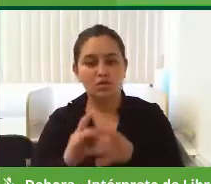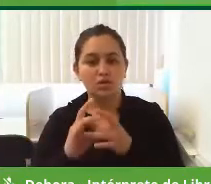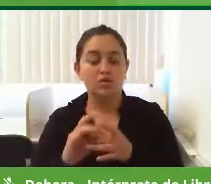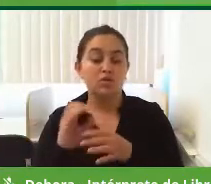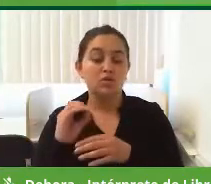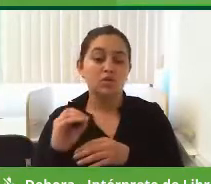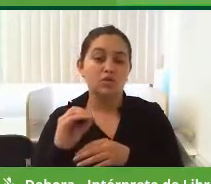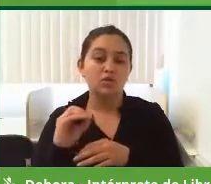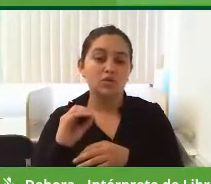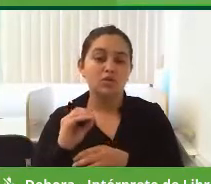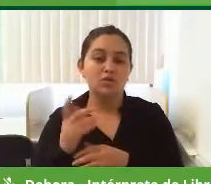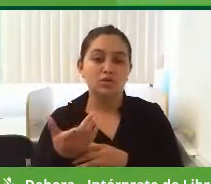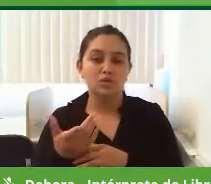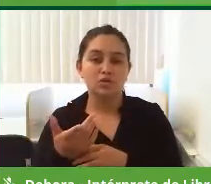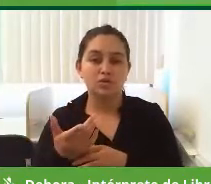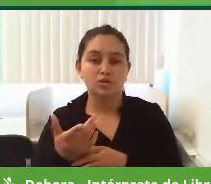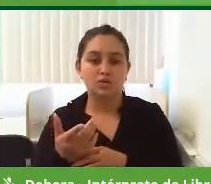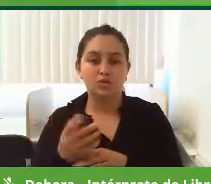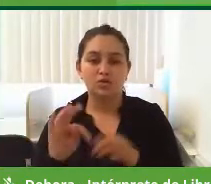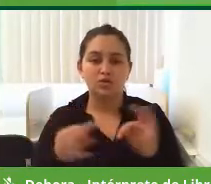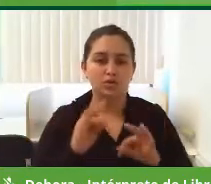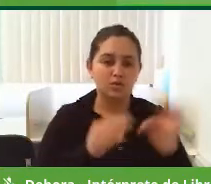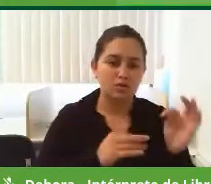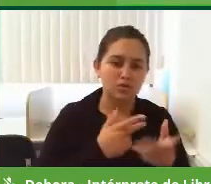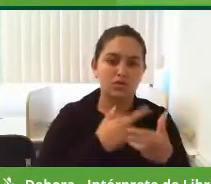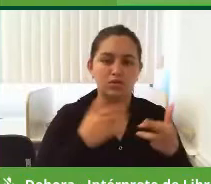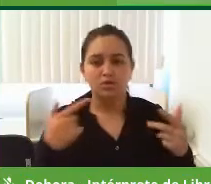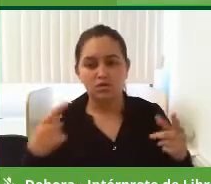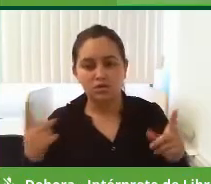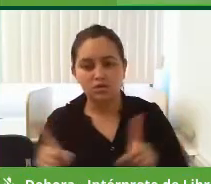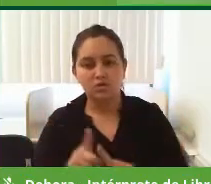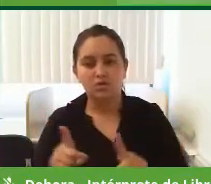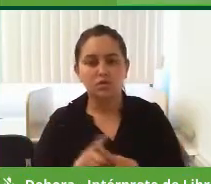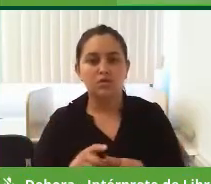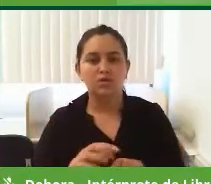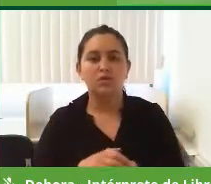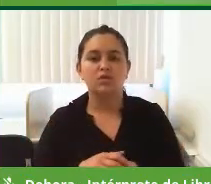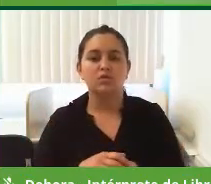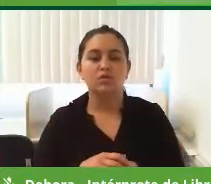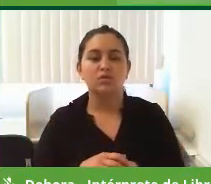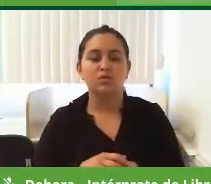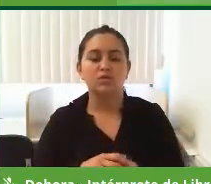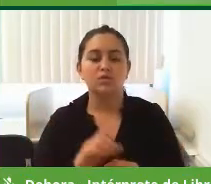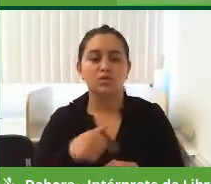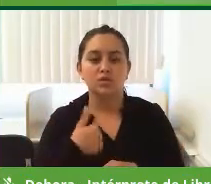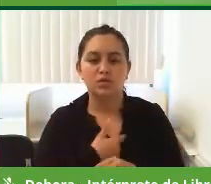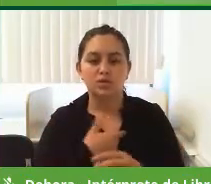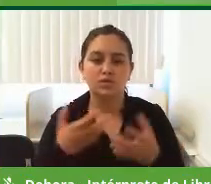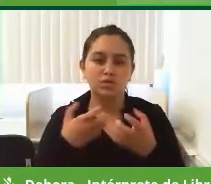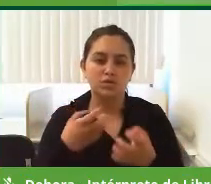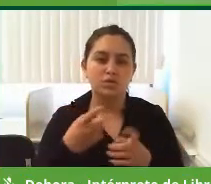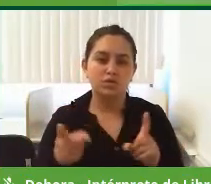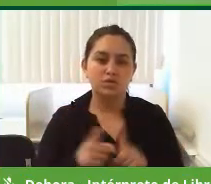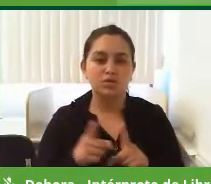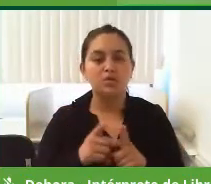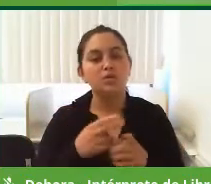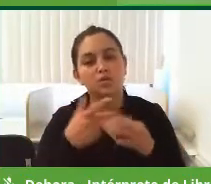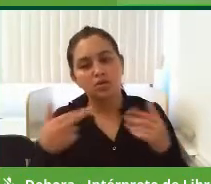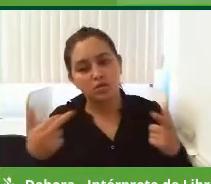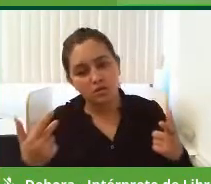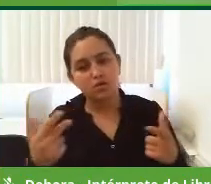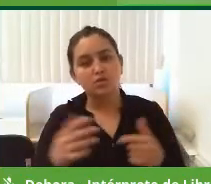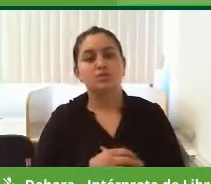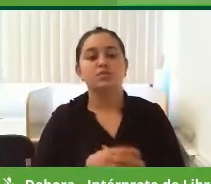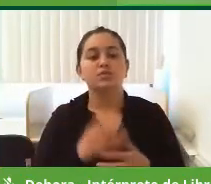áreas de tecnologia, que desenvolvem a tecnologia dentro da universidade, então nós queremos ser parceiro em todos os aspectos,